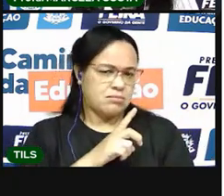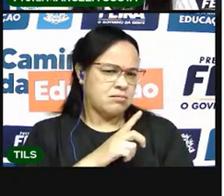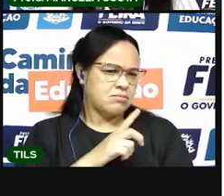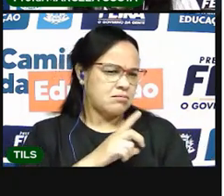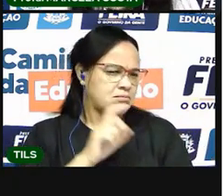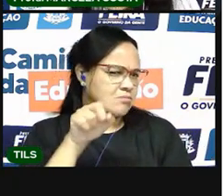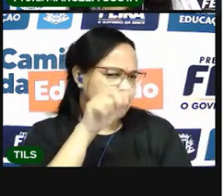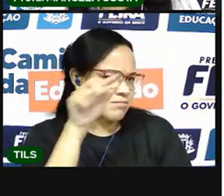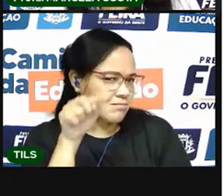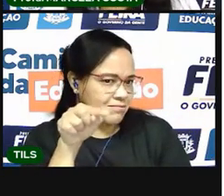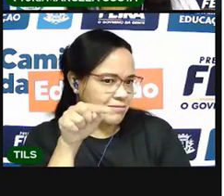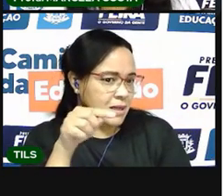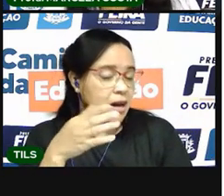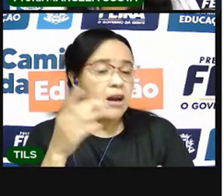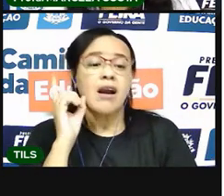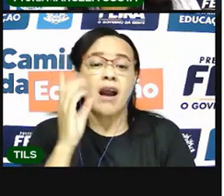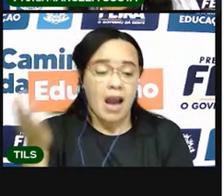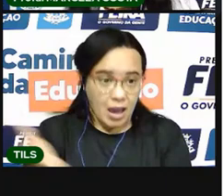Vamos descobrir.